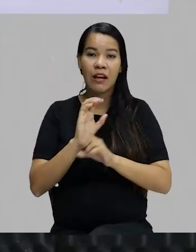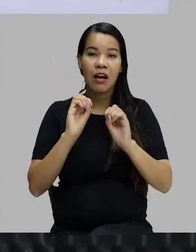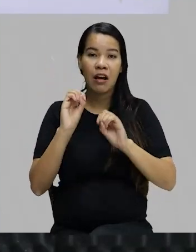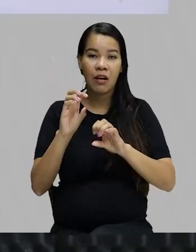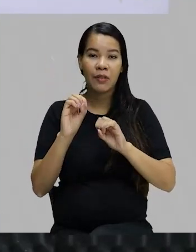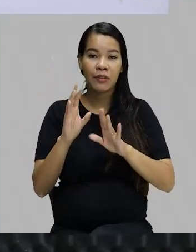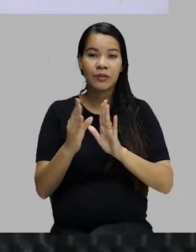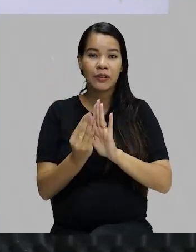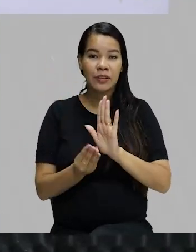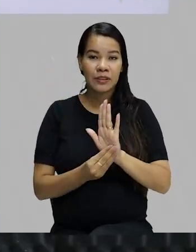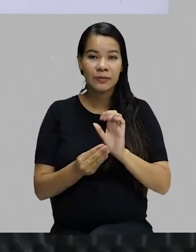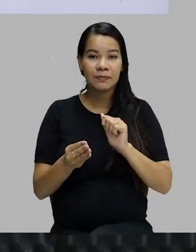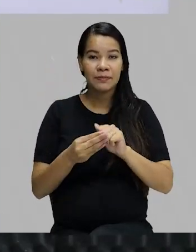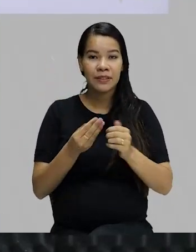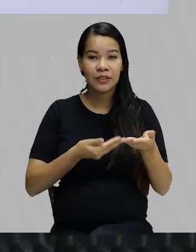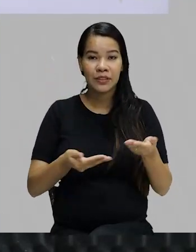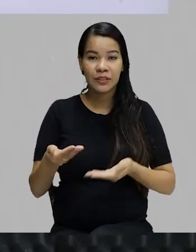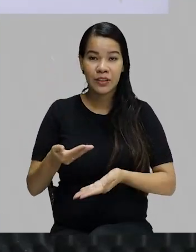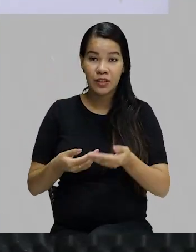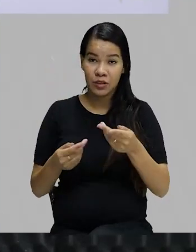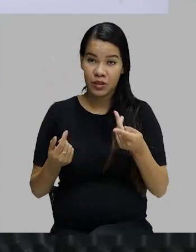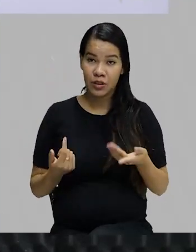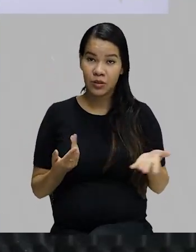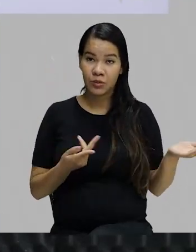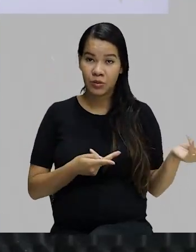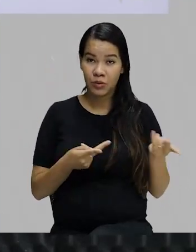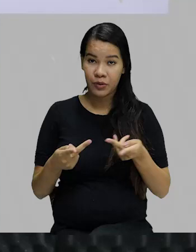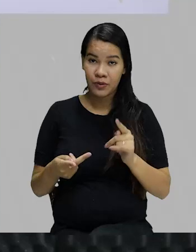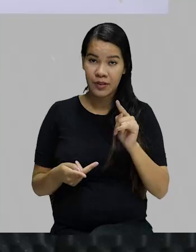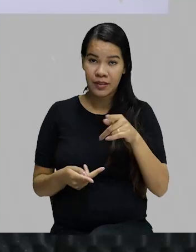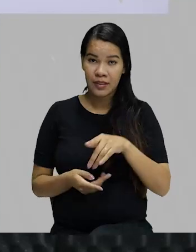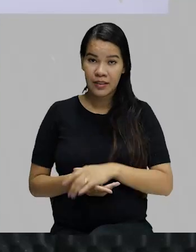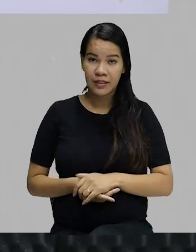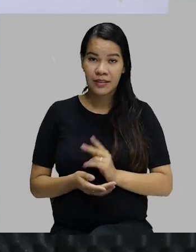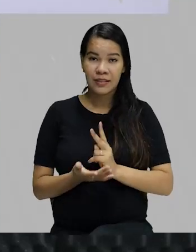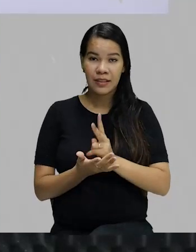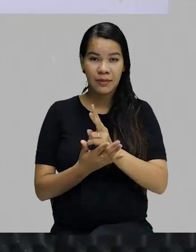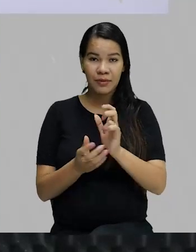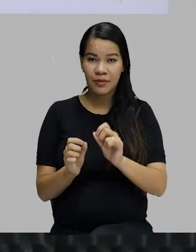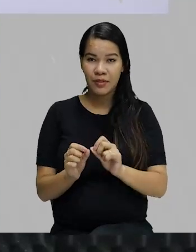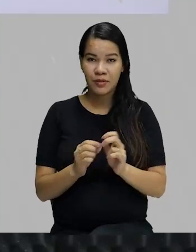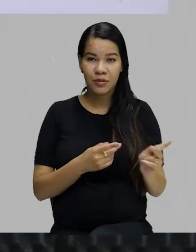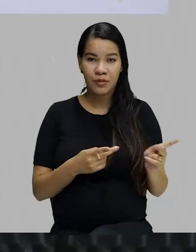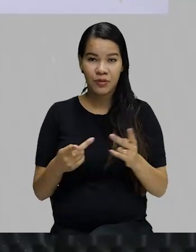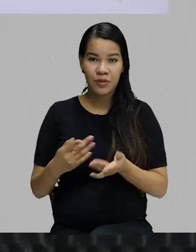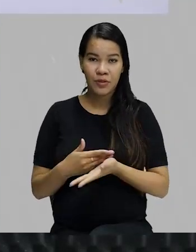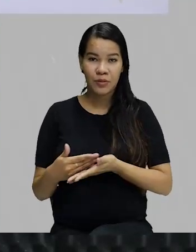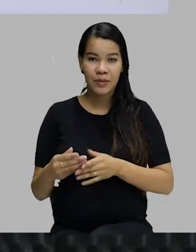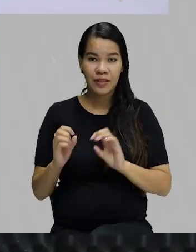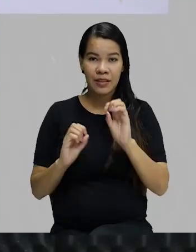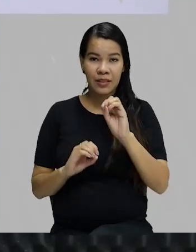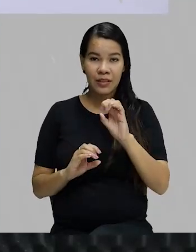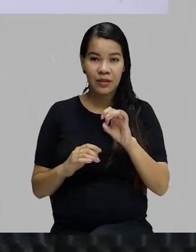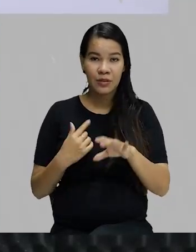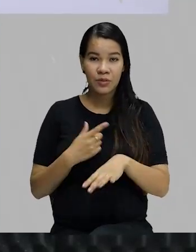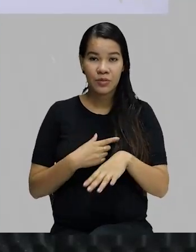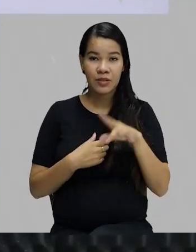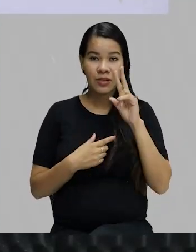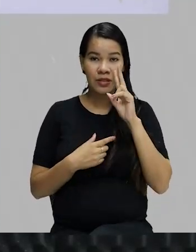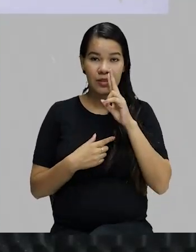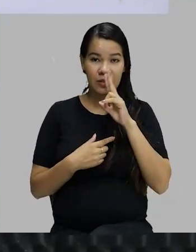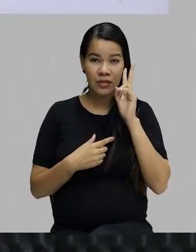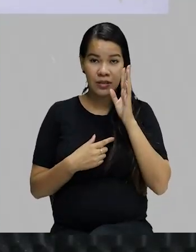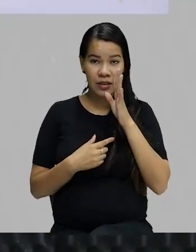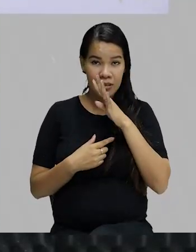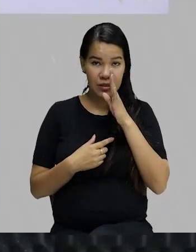para trás nos seus estudos. E aí eu te convido, como sempre eu faço esse convite no início das aulas, para nos assistir também lá